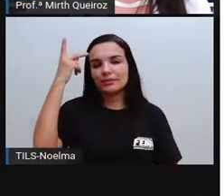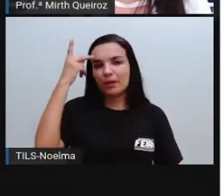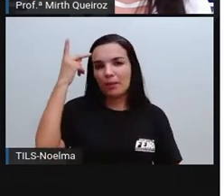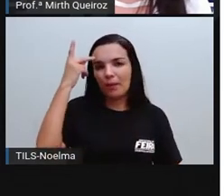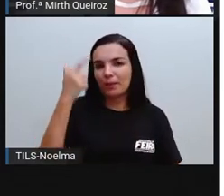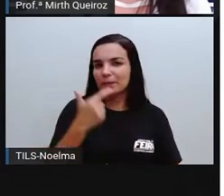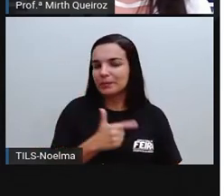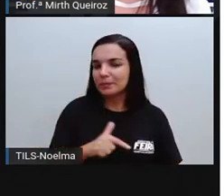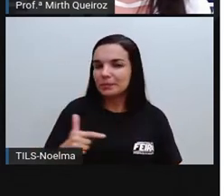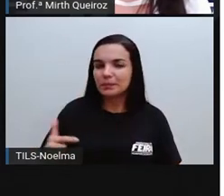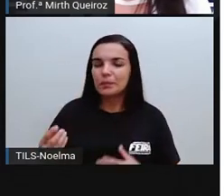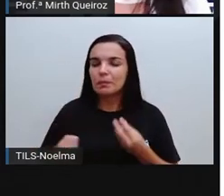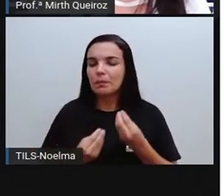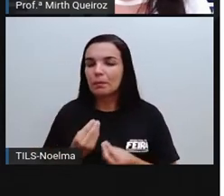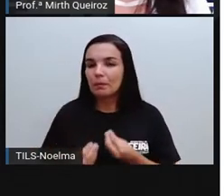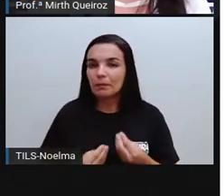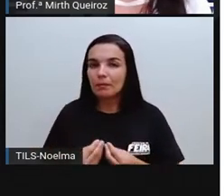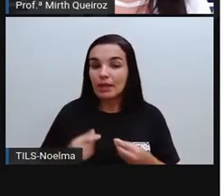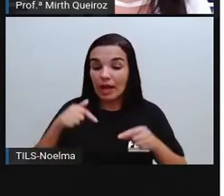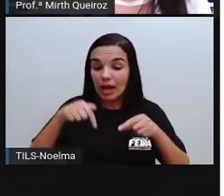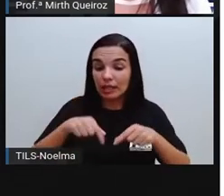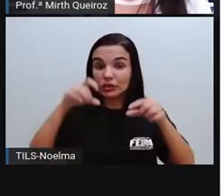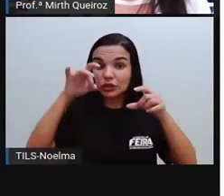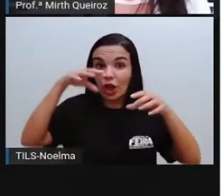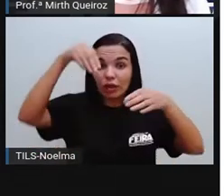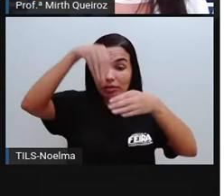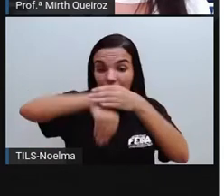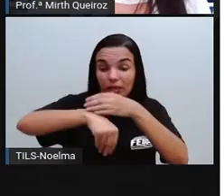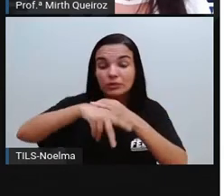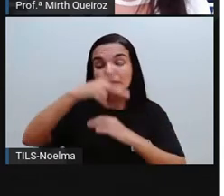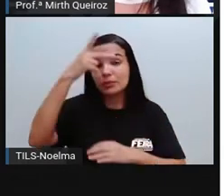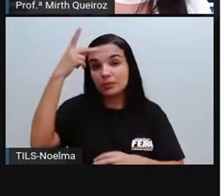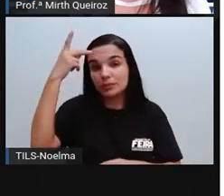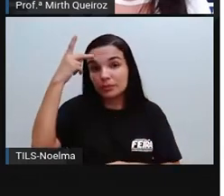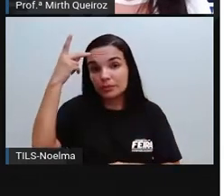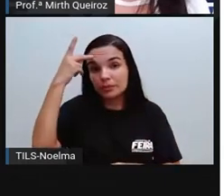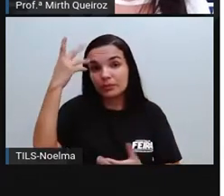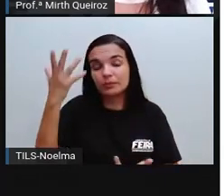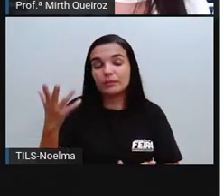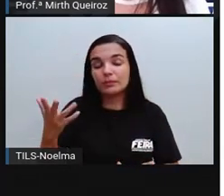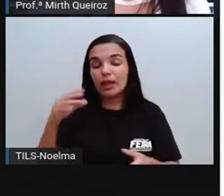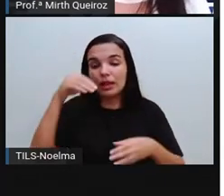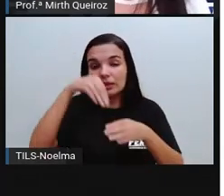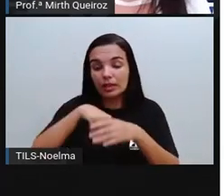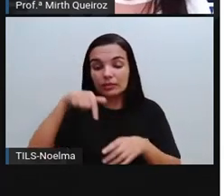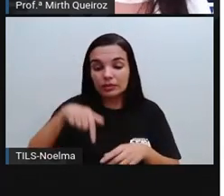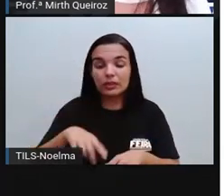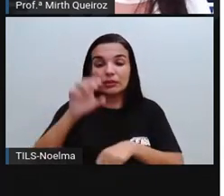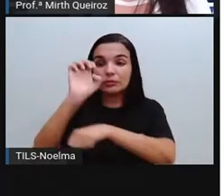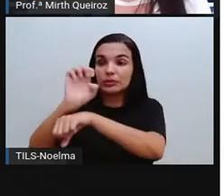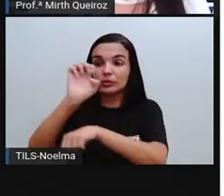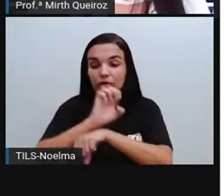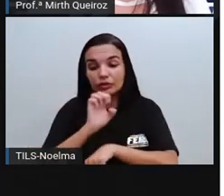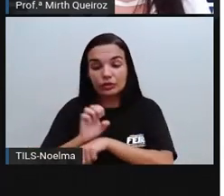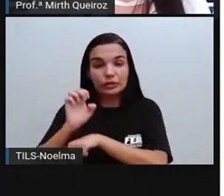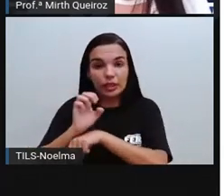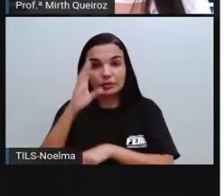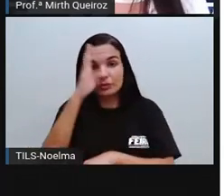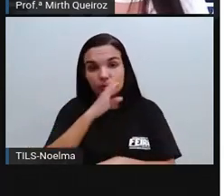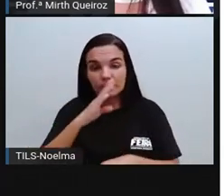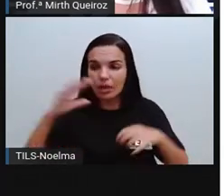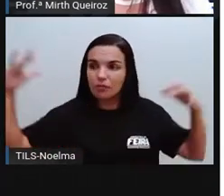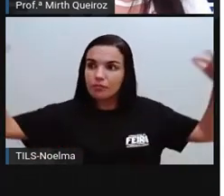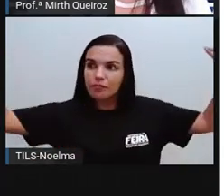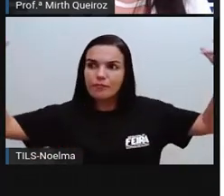fluxo migratório acontecia internamente. Então, eram estados do próprio Brasil, pessoas daqui, de regiões distintas,